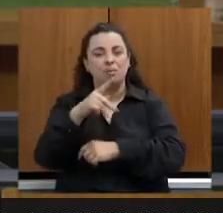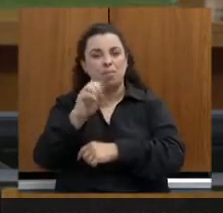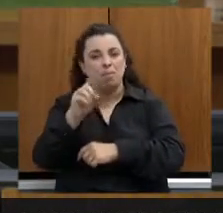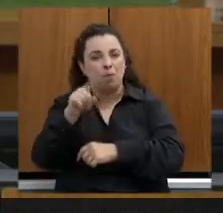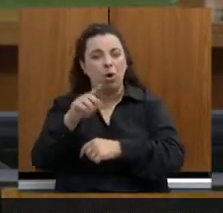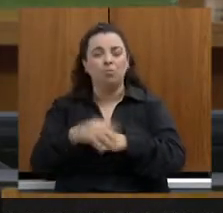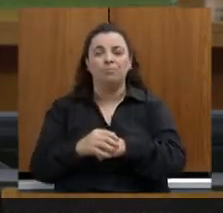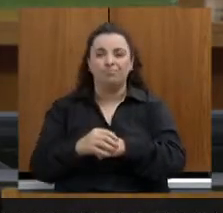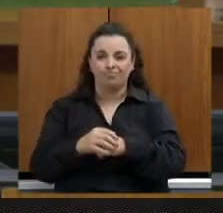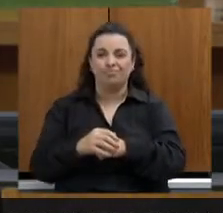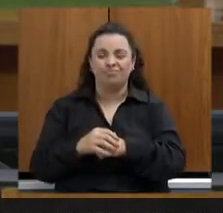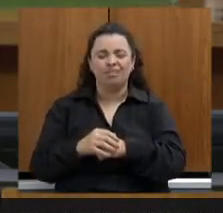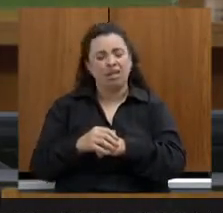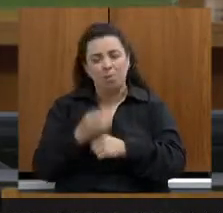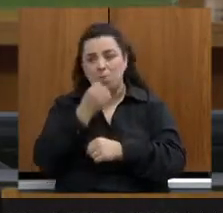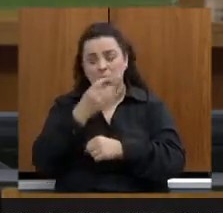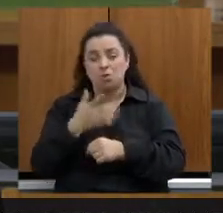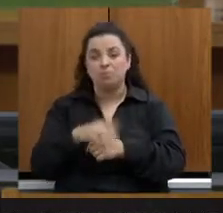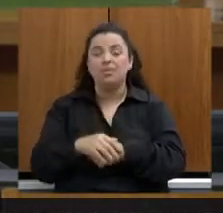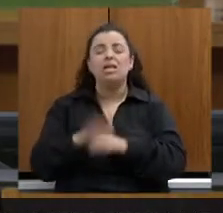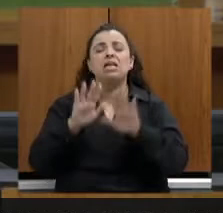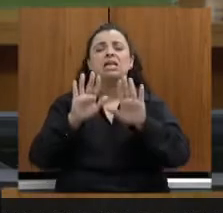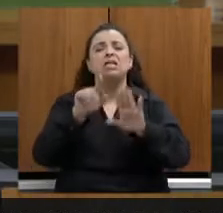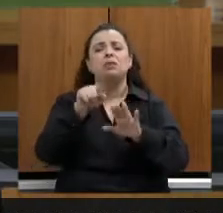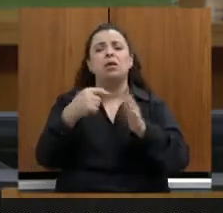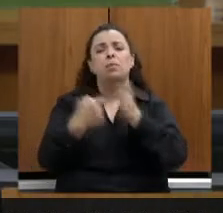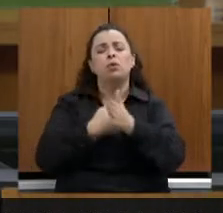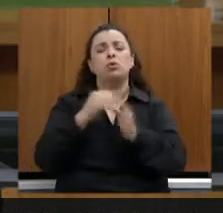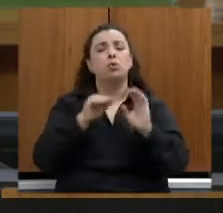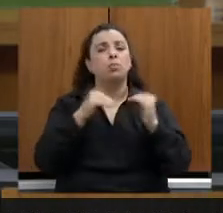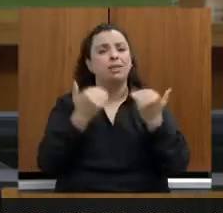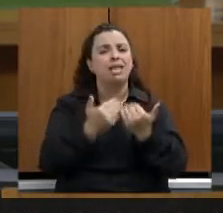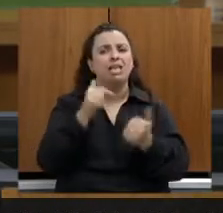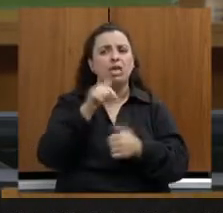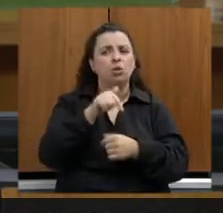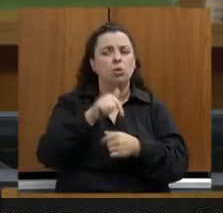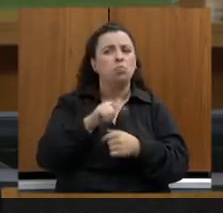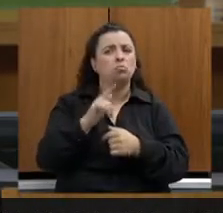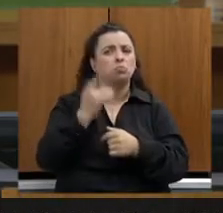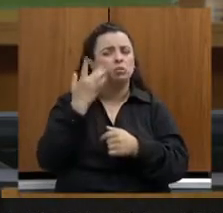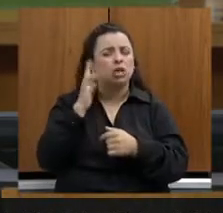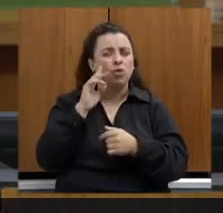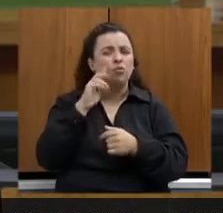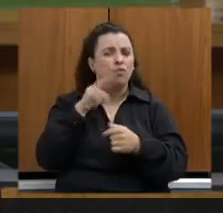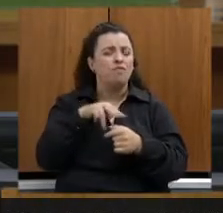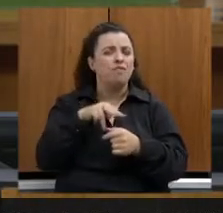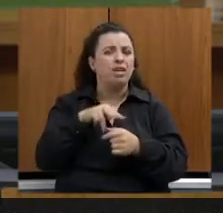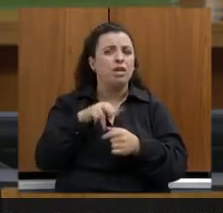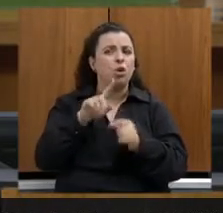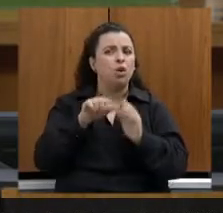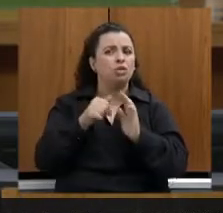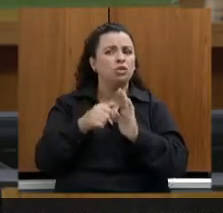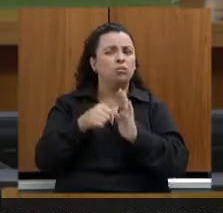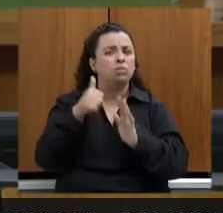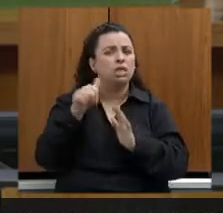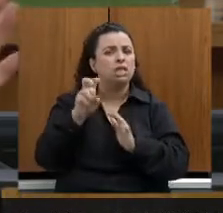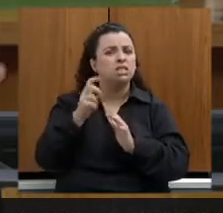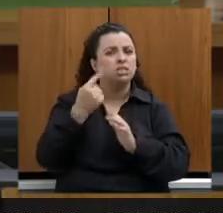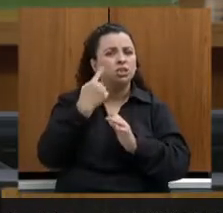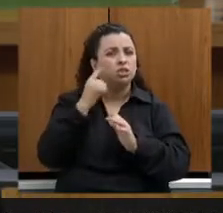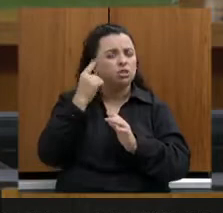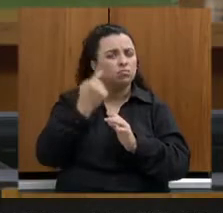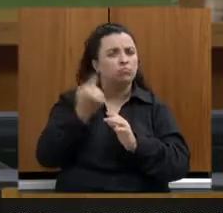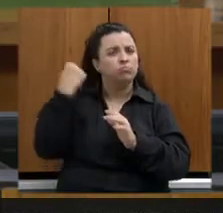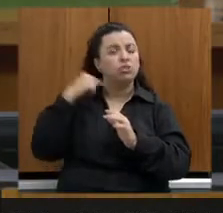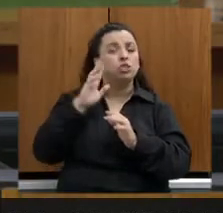confirmar essa informação, mas, salvo engano, acho que a minha EPQ pode dizer, há 15 dias ele foi concedido. É, ele já foi concedido, teve